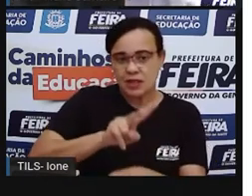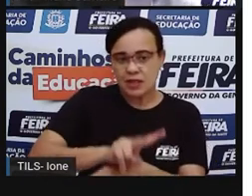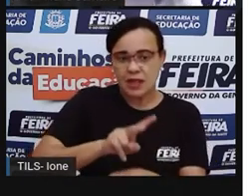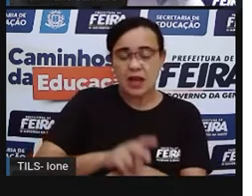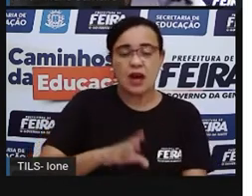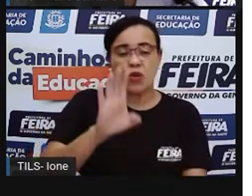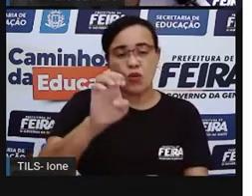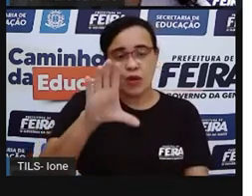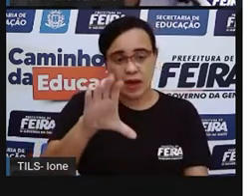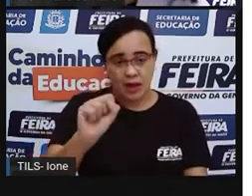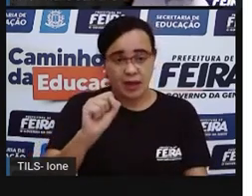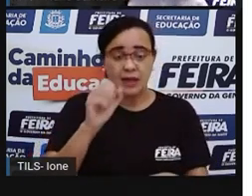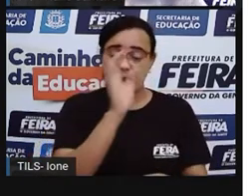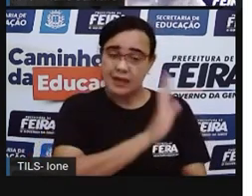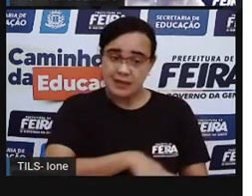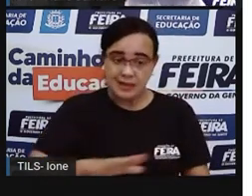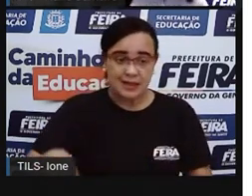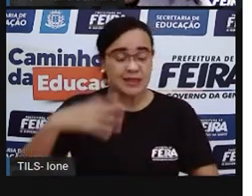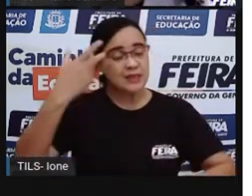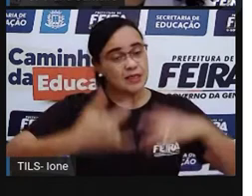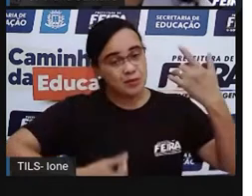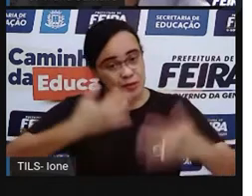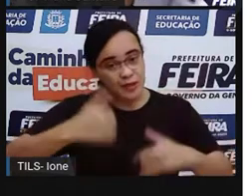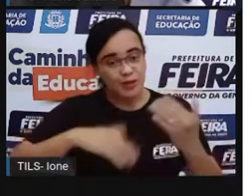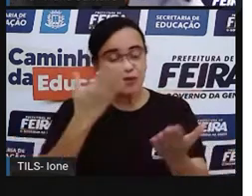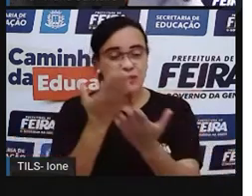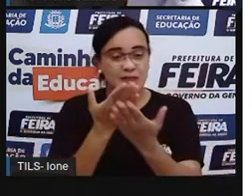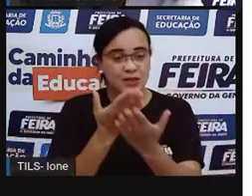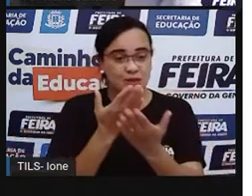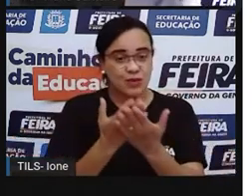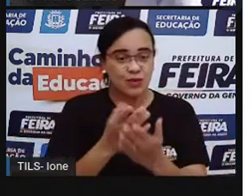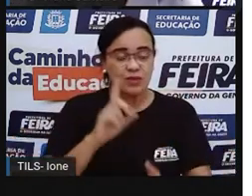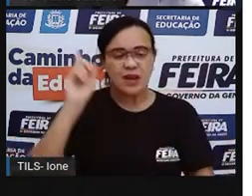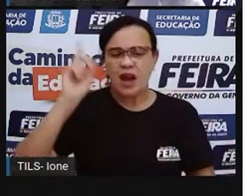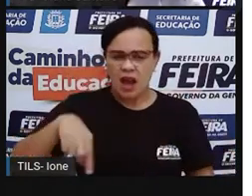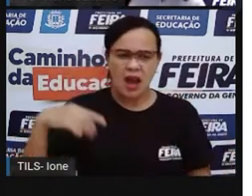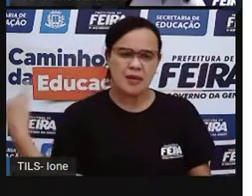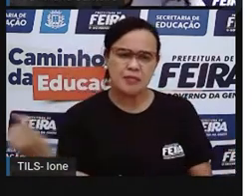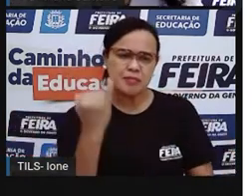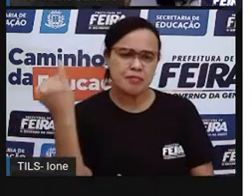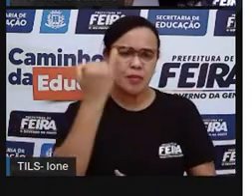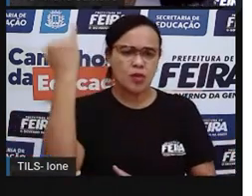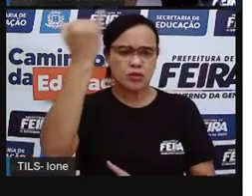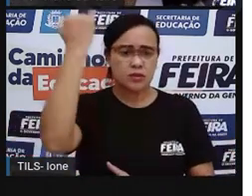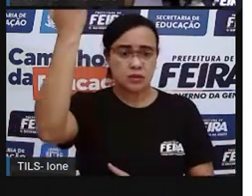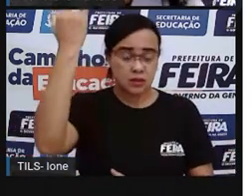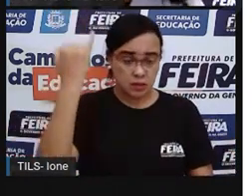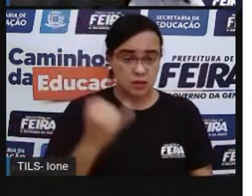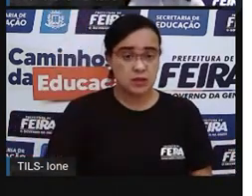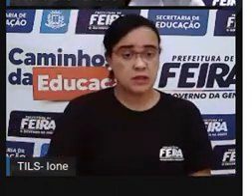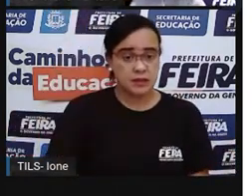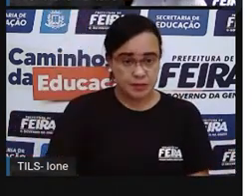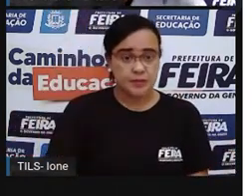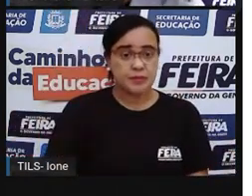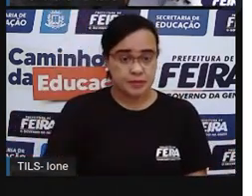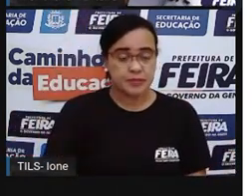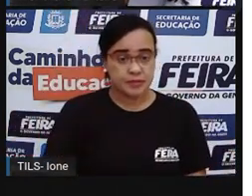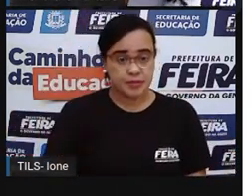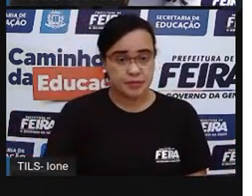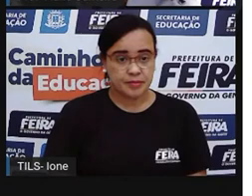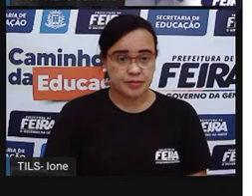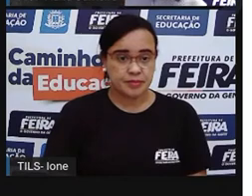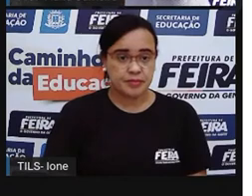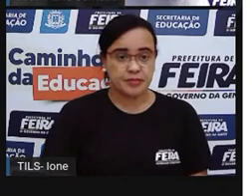falaram lá na escola. Porque é algo essencial, algo fundamental, crianças. É um papel de todo